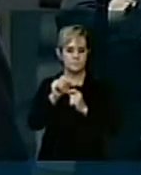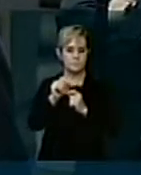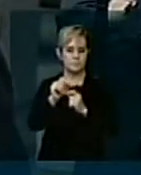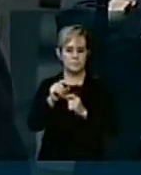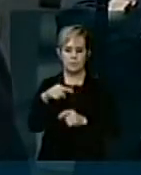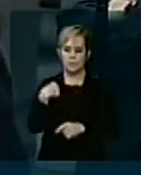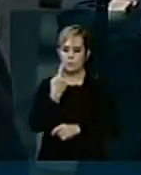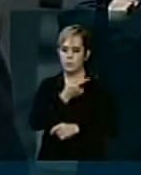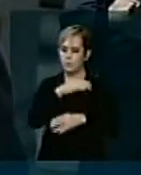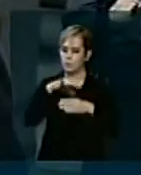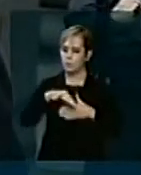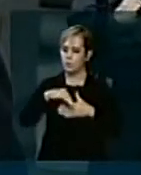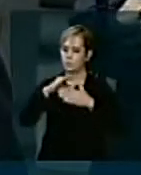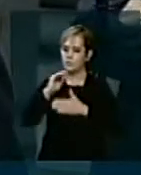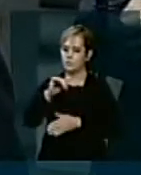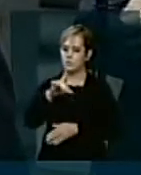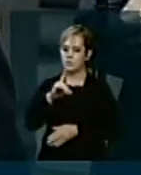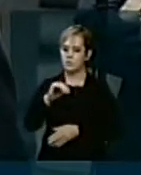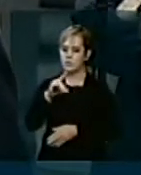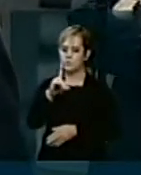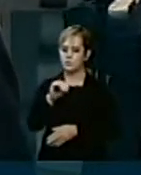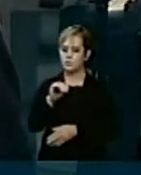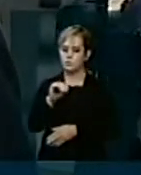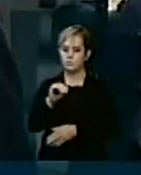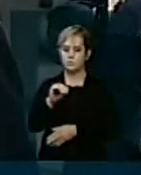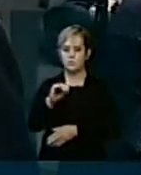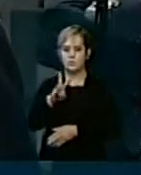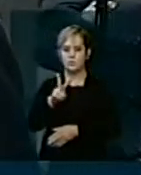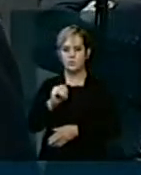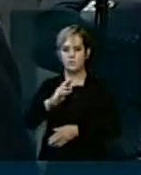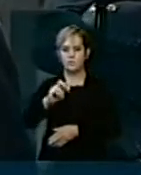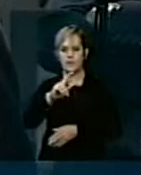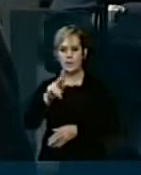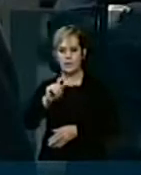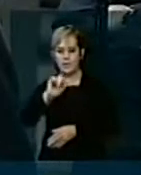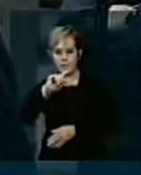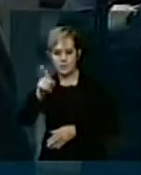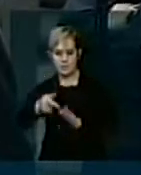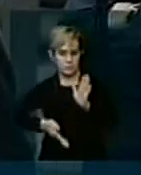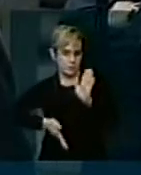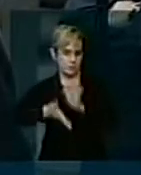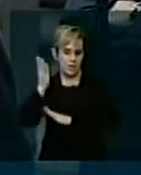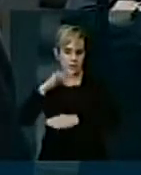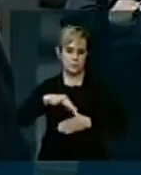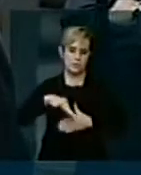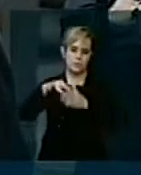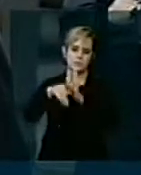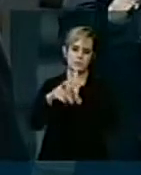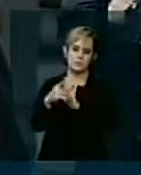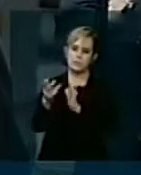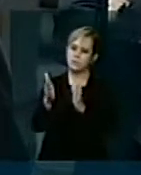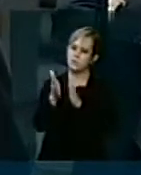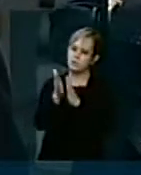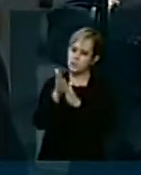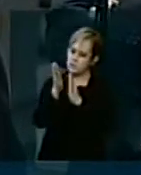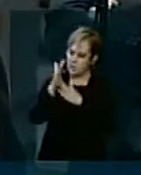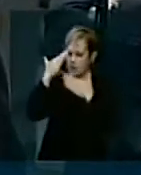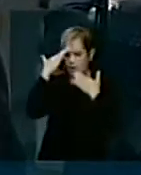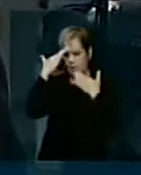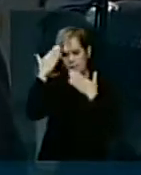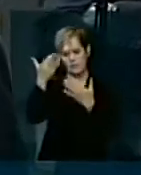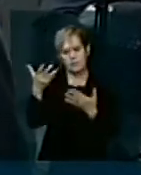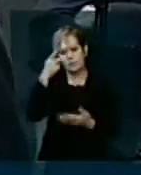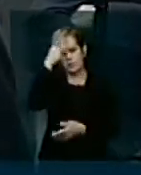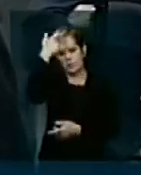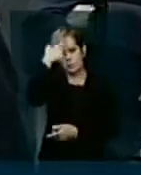do nosso líder, Cândido Vacareza. Deixar aqui a nossa gratidão, parabenizar pelo grande trabalho que ele fez, uma pessoa respeitosa,